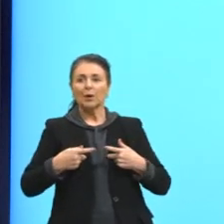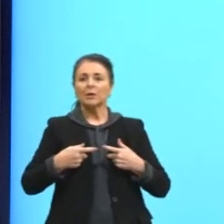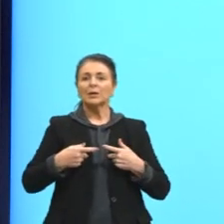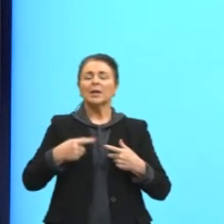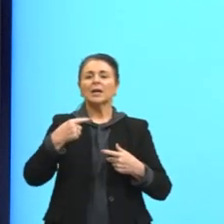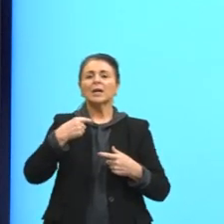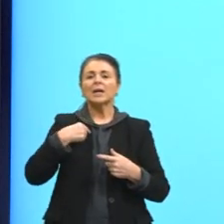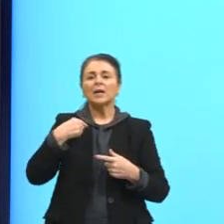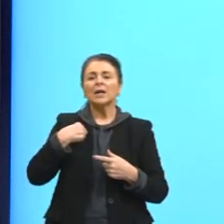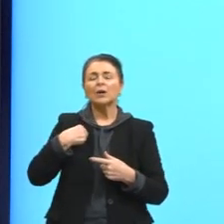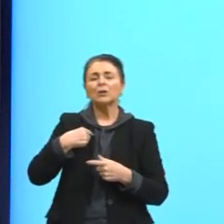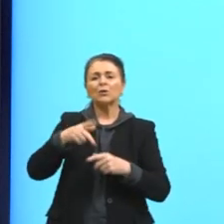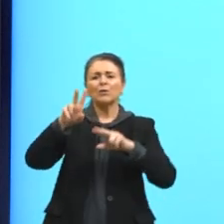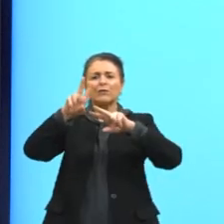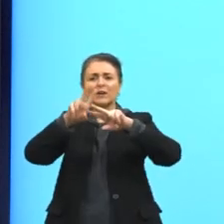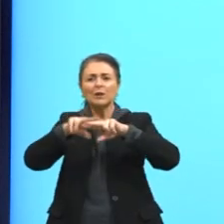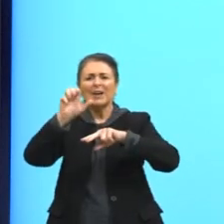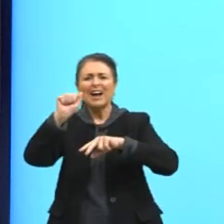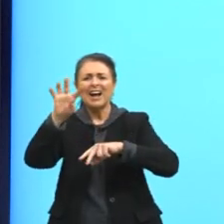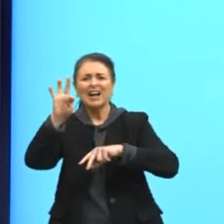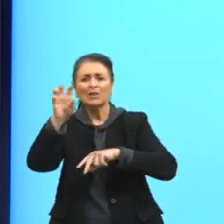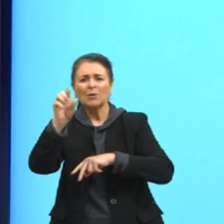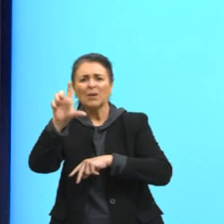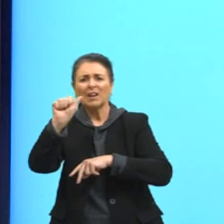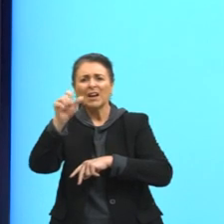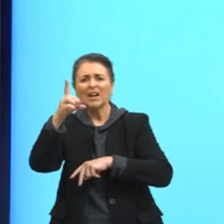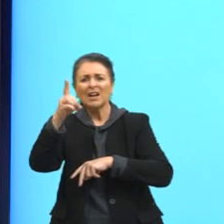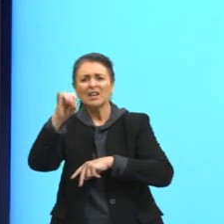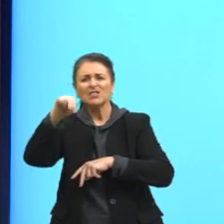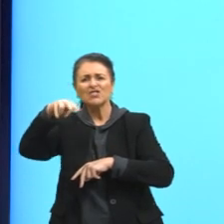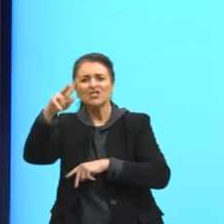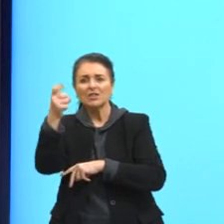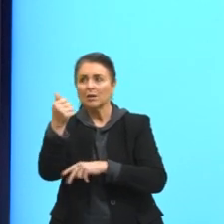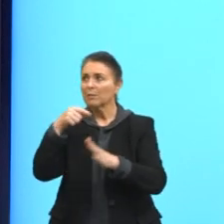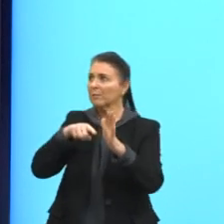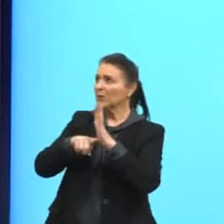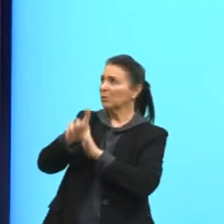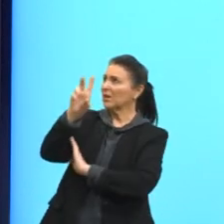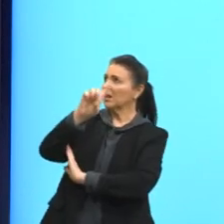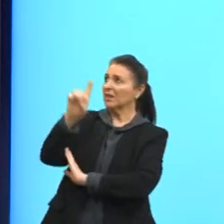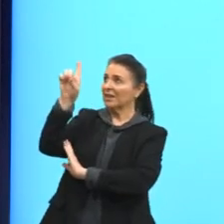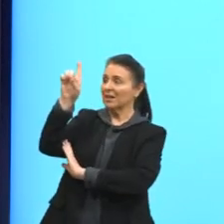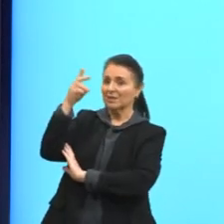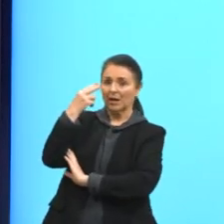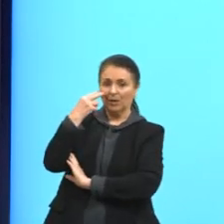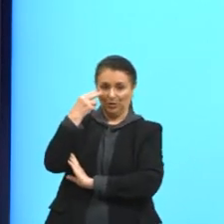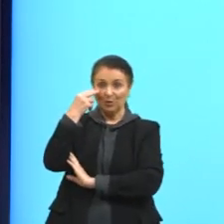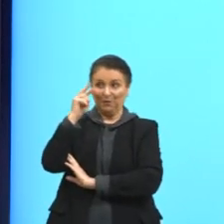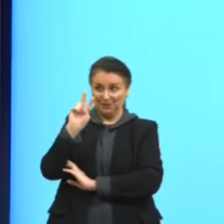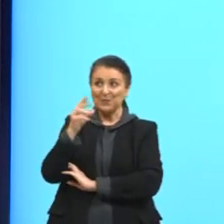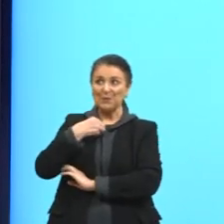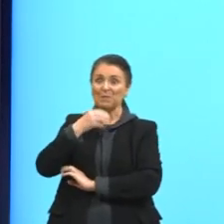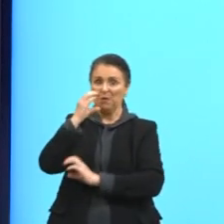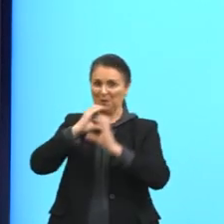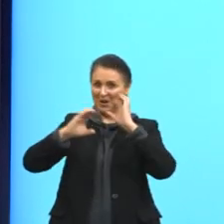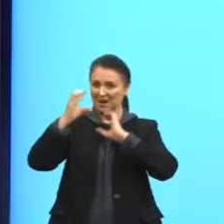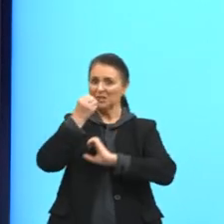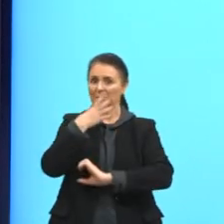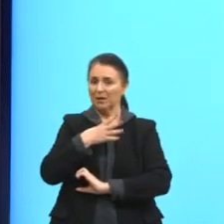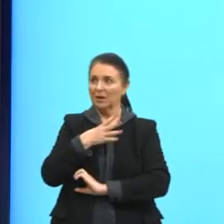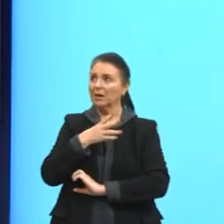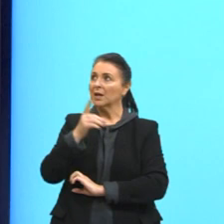ficando atoladinha e pergunta ali para Deus viu como eu canto bem e Deus responde